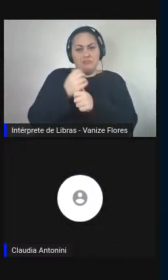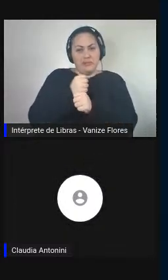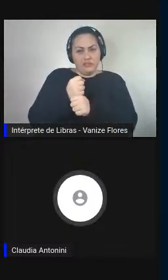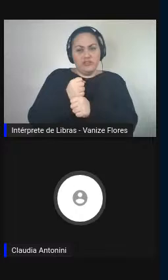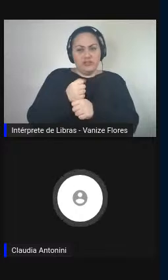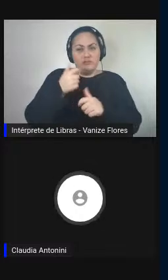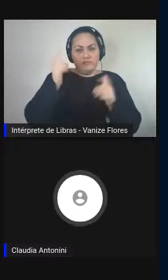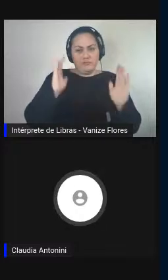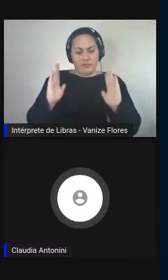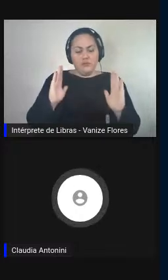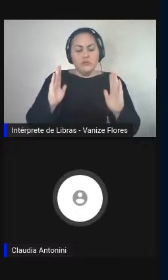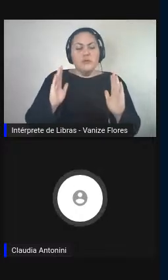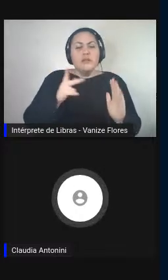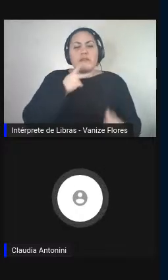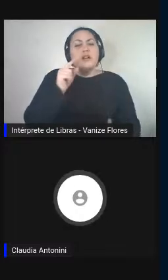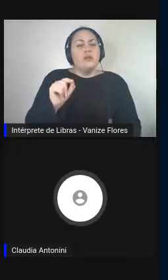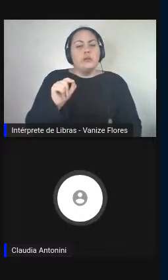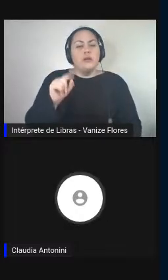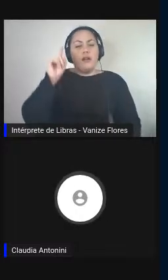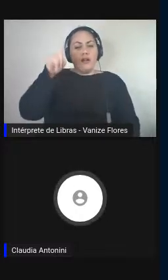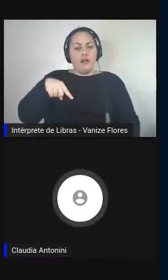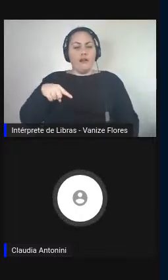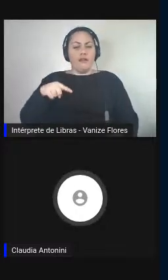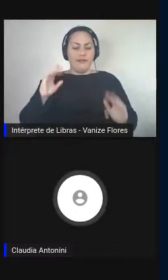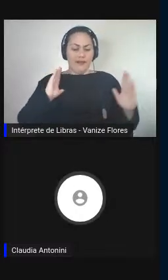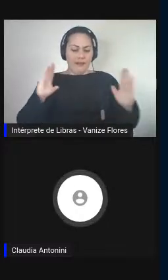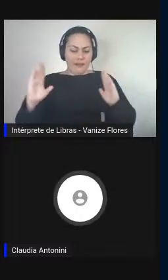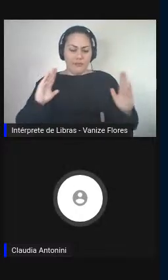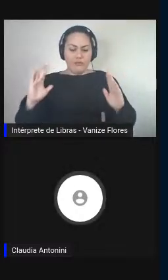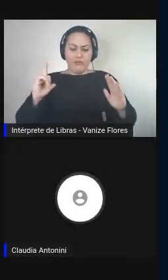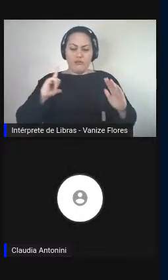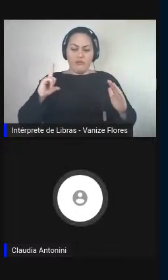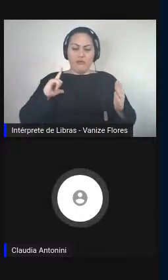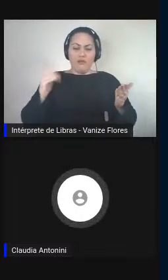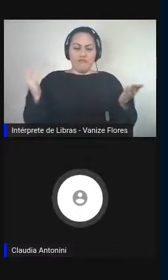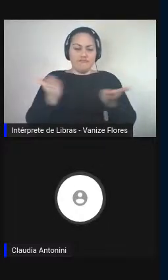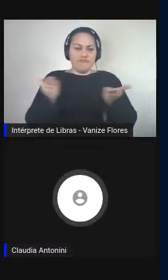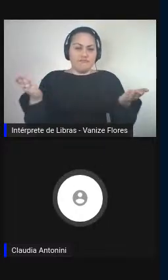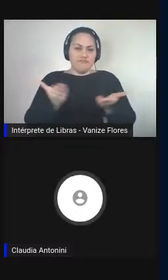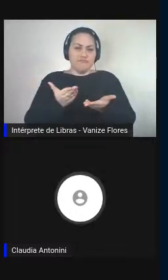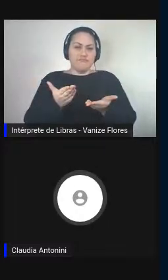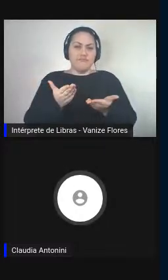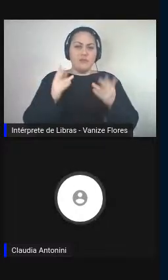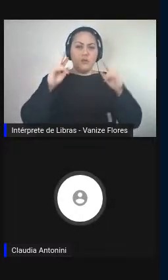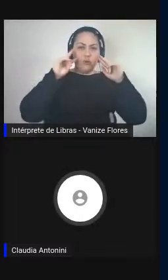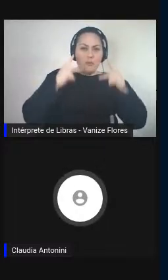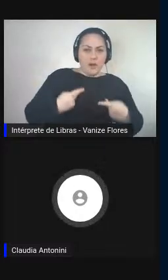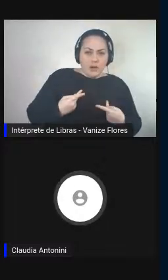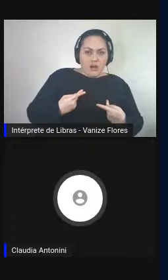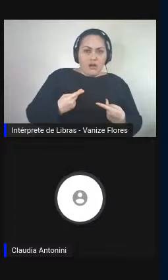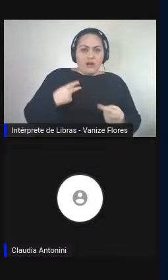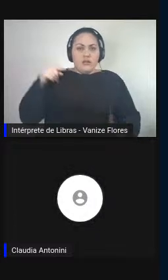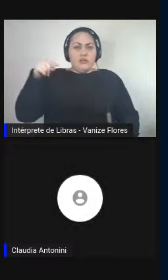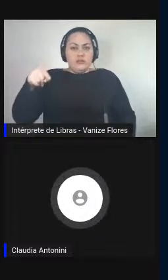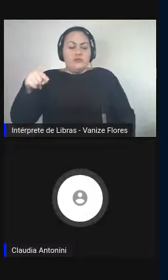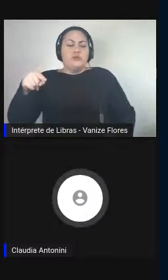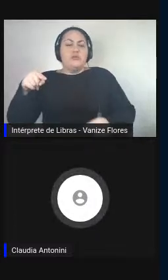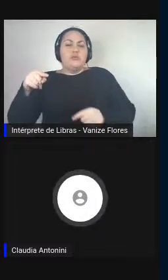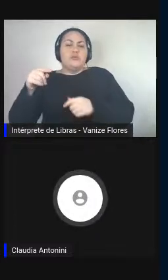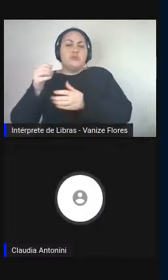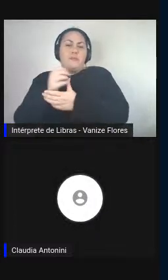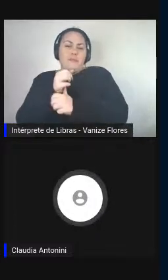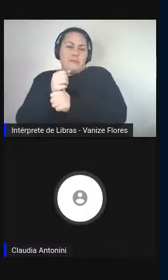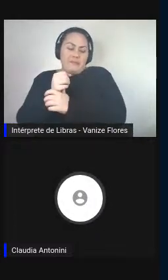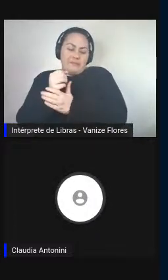de interação, de integração entre homem e máquina está se tornando, quem